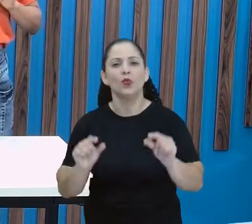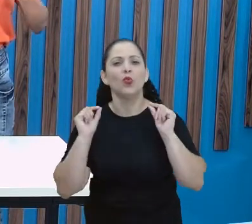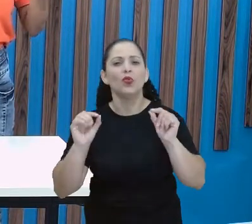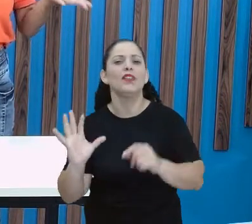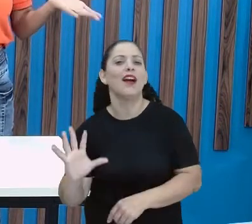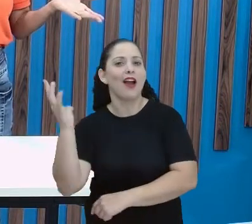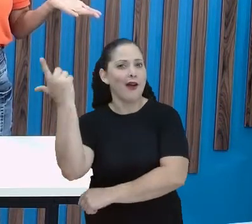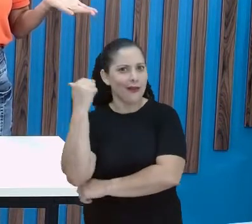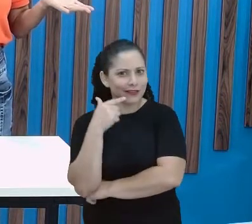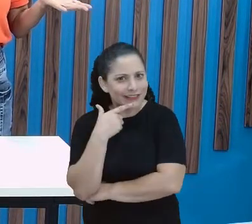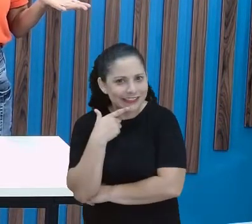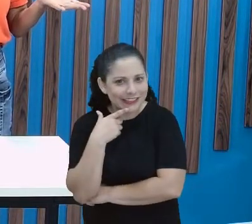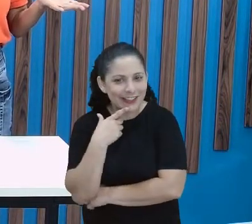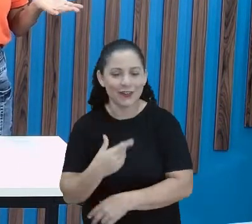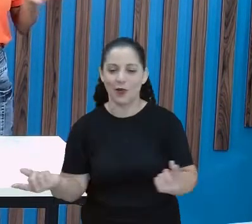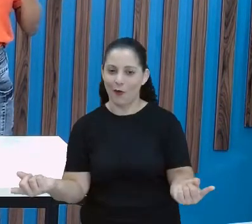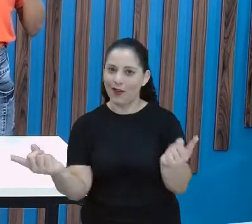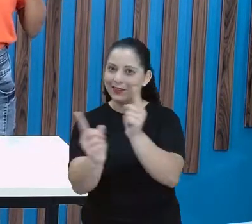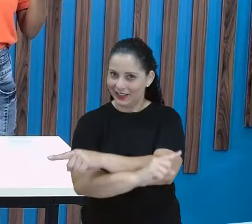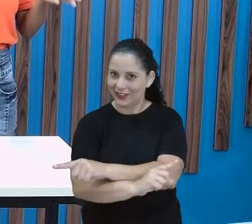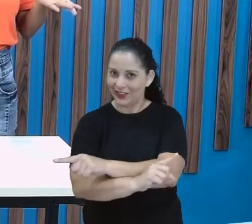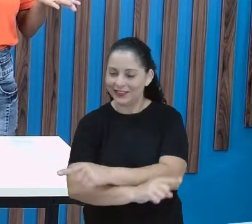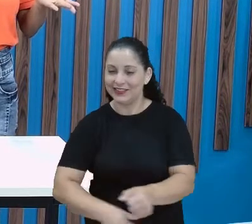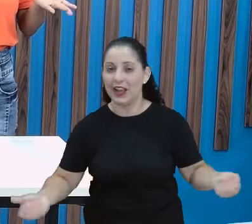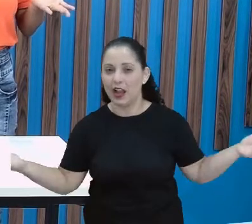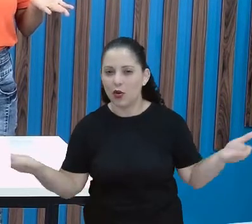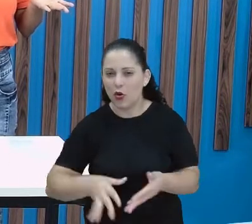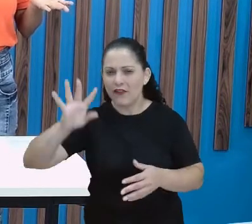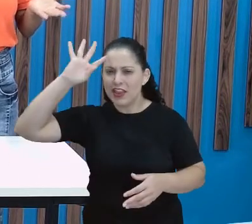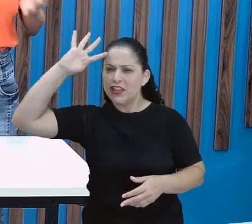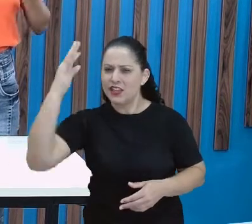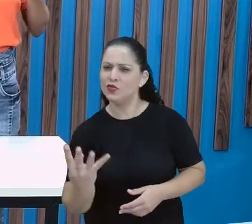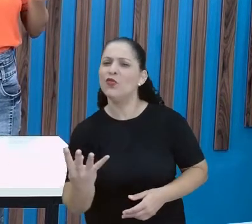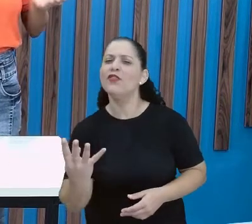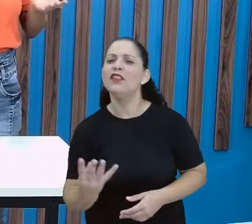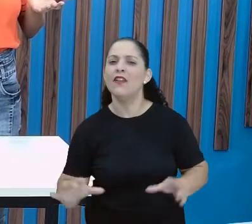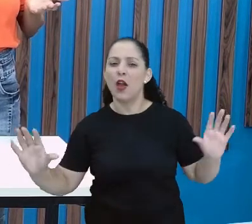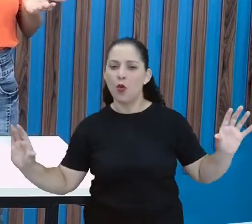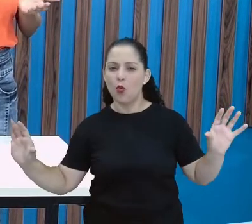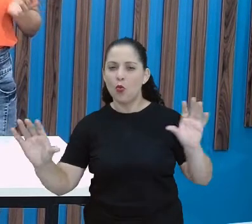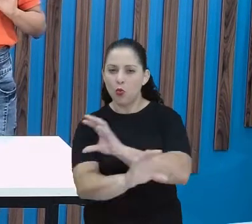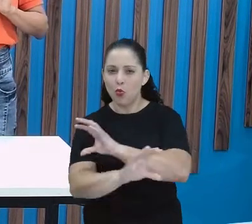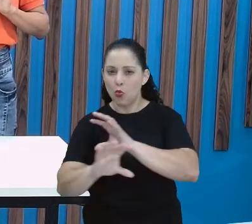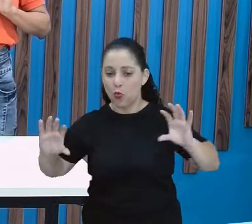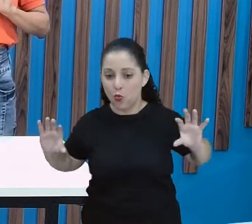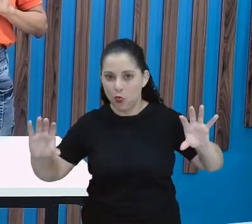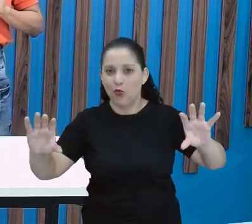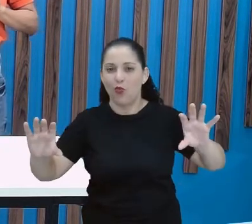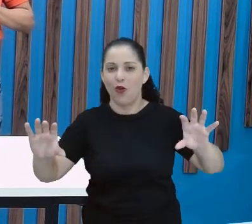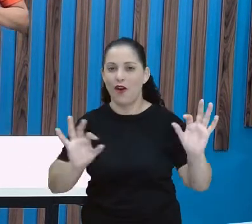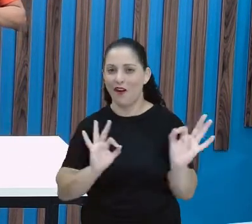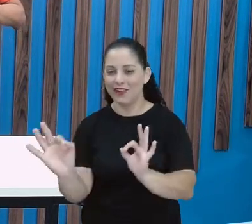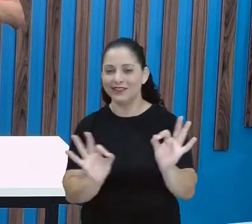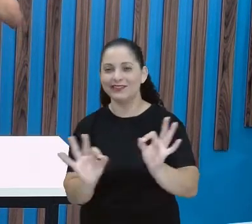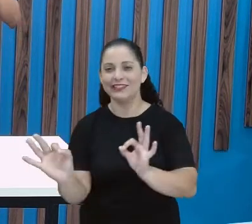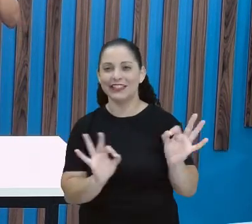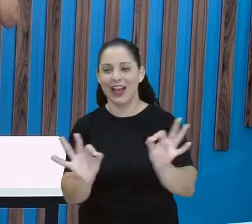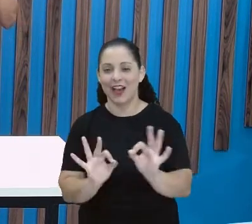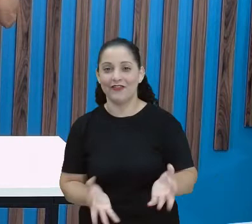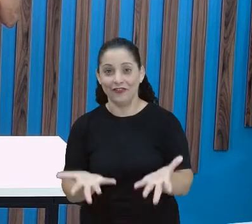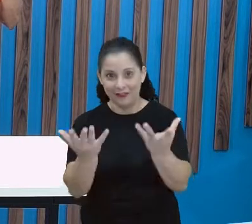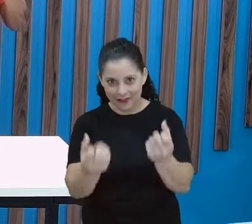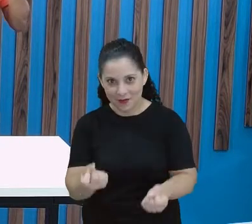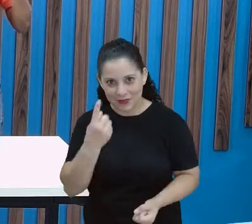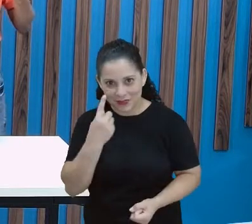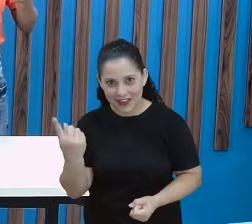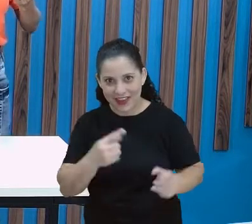houve? Houve uma troca, não é? E a gente vai resolver esse problema agora, tá? Olha só, vamos